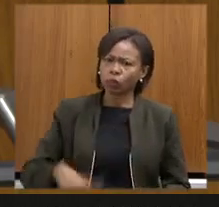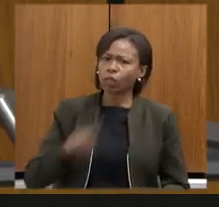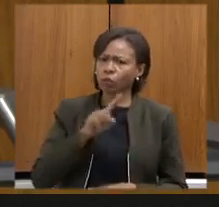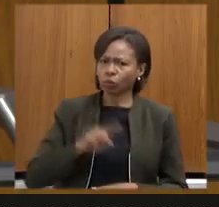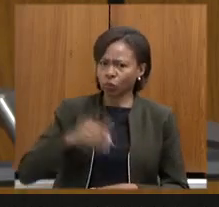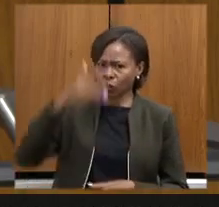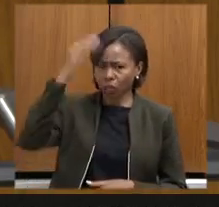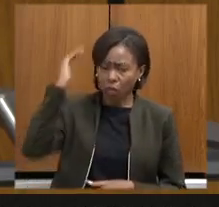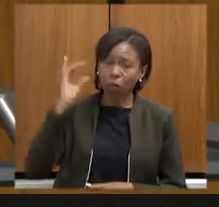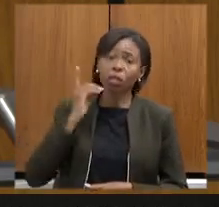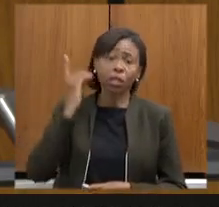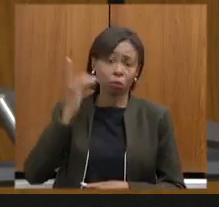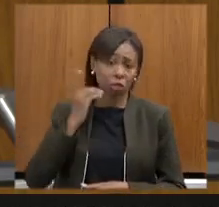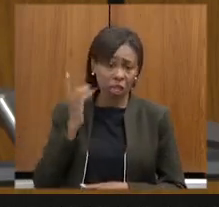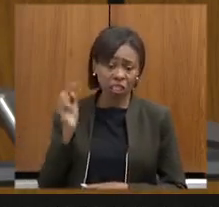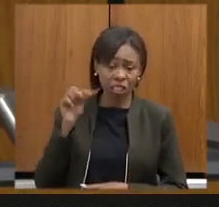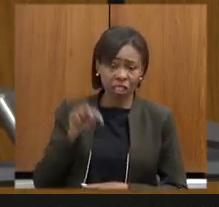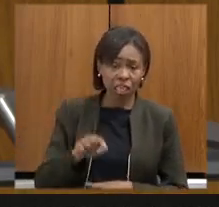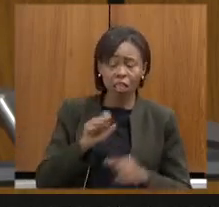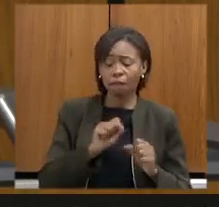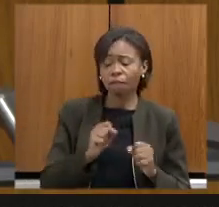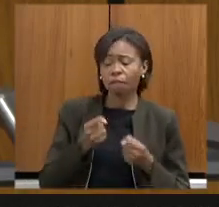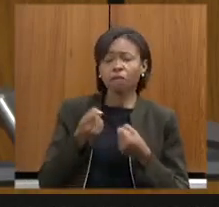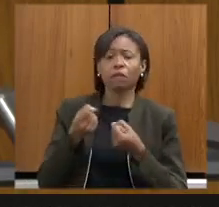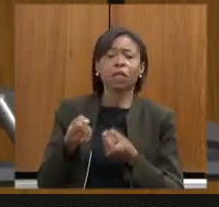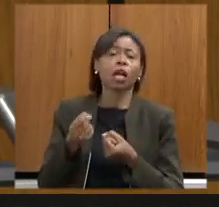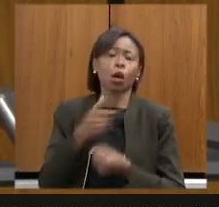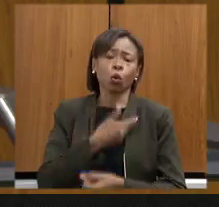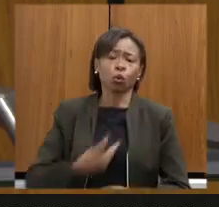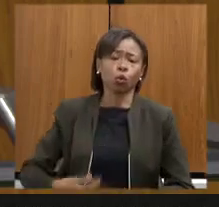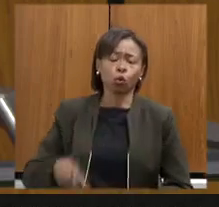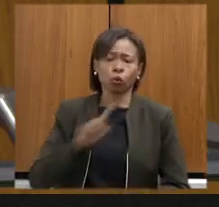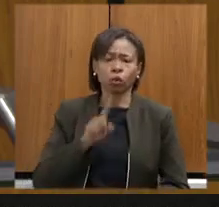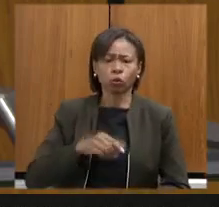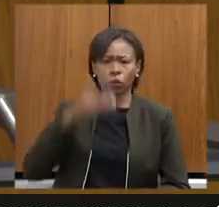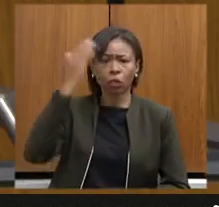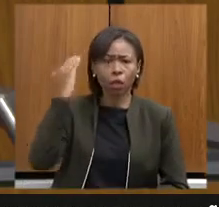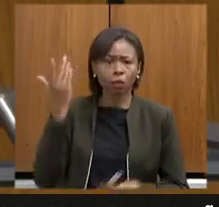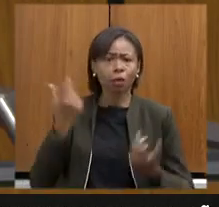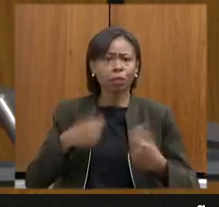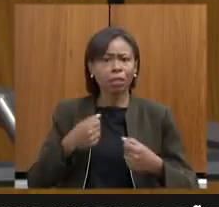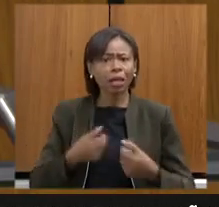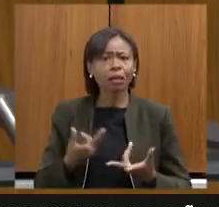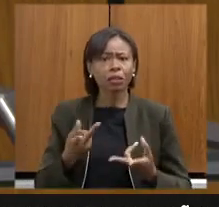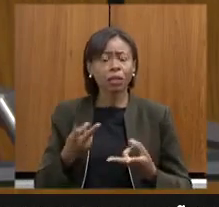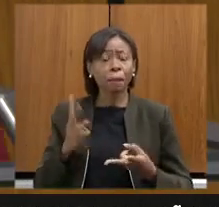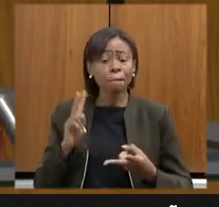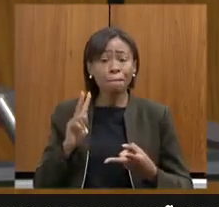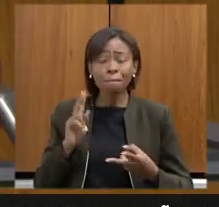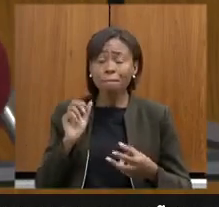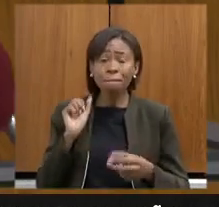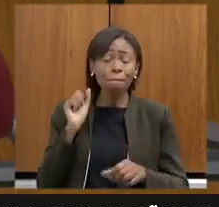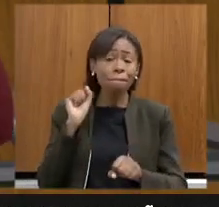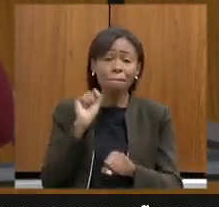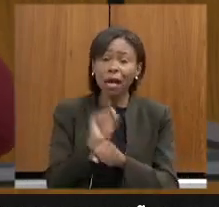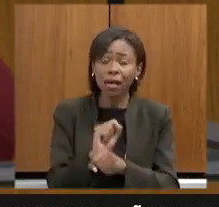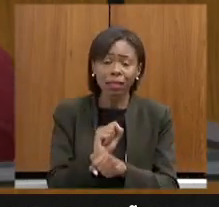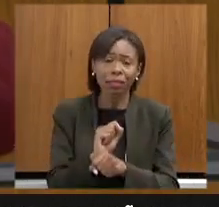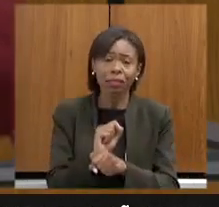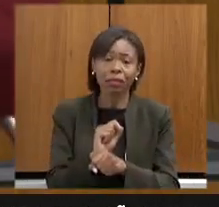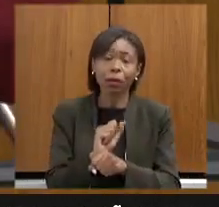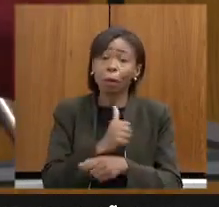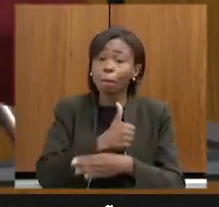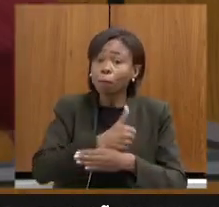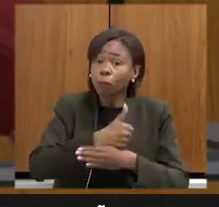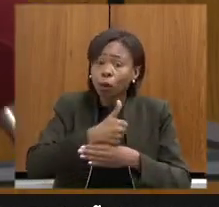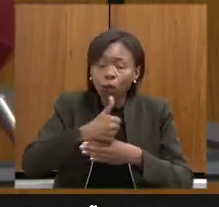defender o governo Zema deveria ter tido impedimento moral moral se para vocês não tinha impedimento formal não